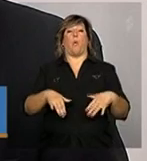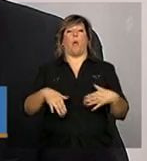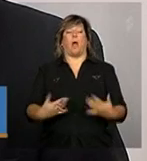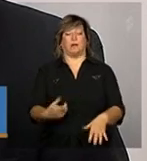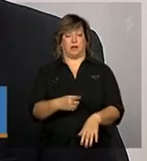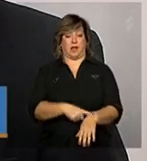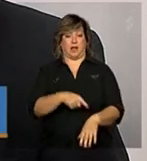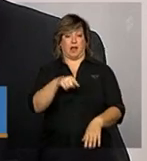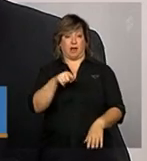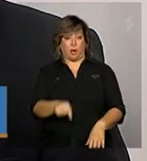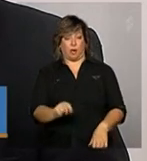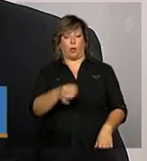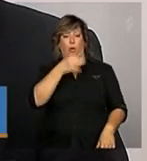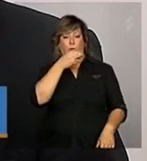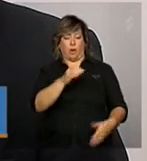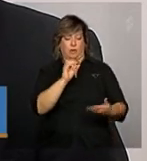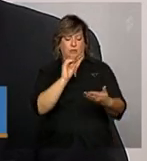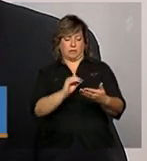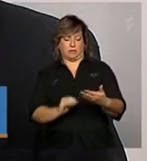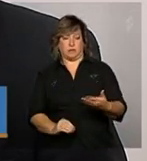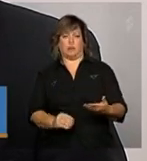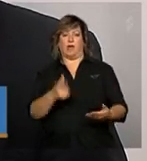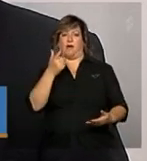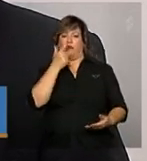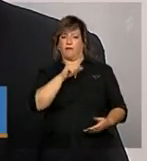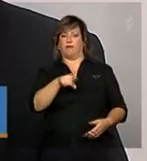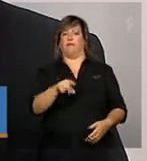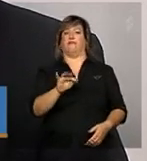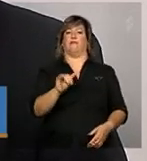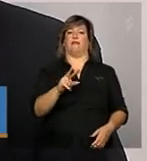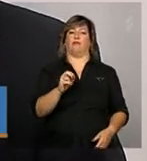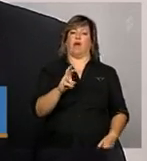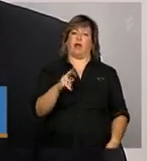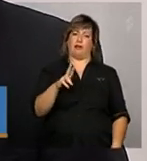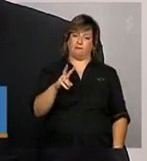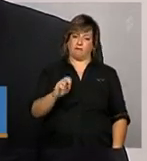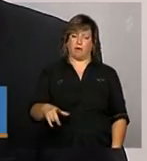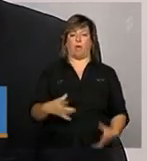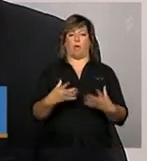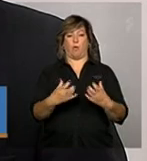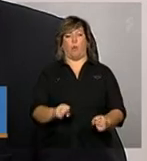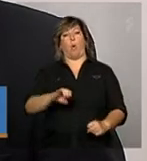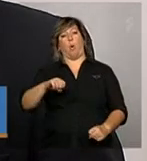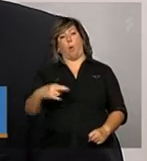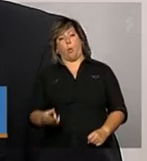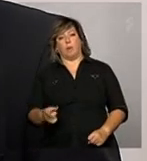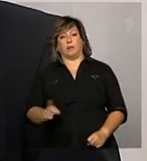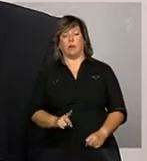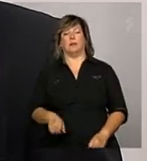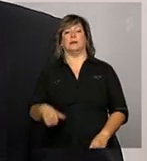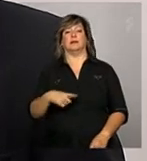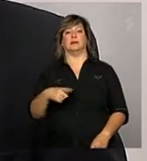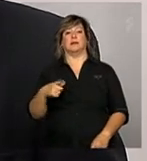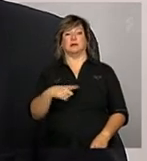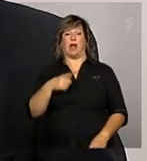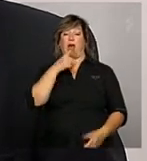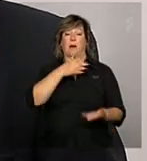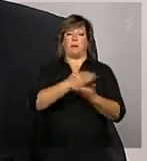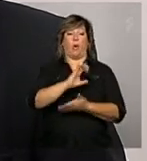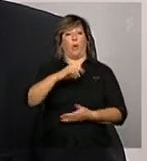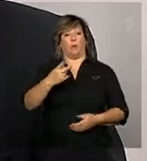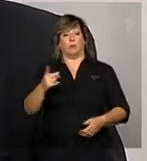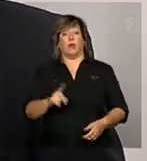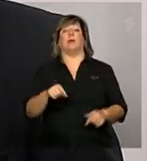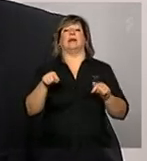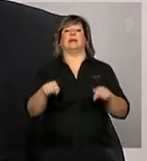parecer tem um parecer favorável ou desfavorável ou no caso dos UGDs aprovação ou reprovação ele também